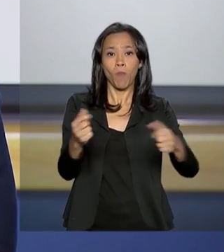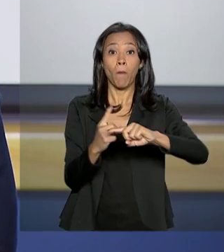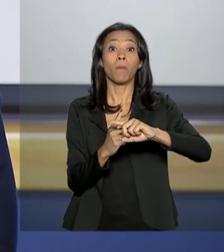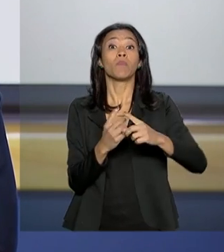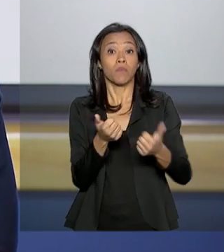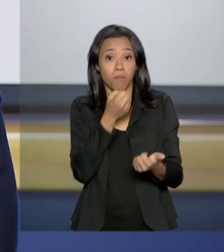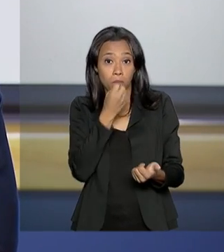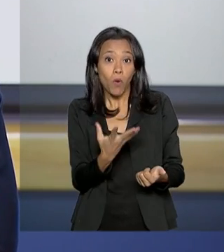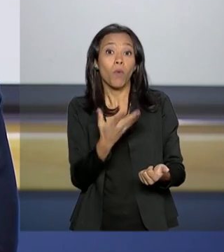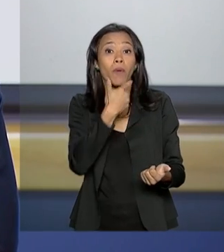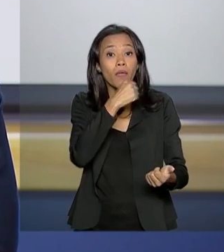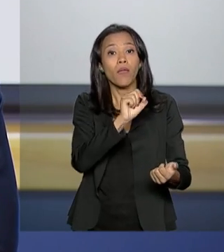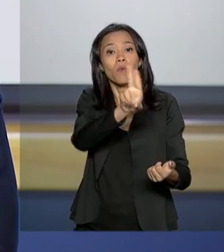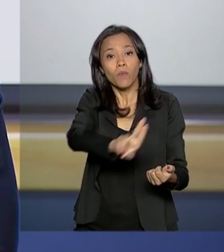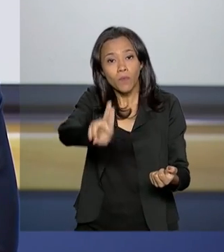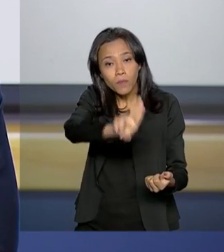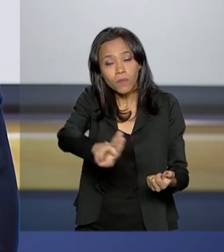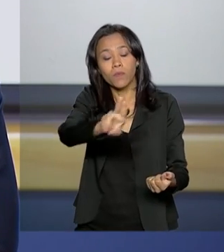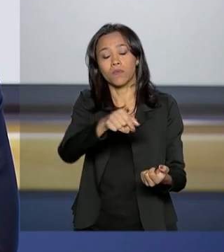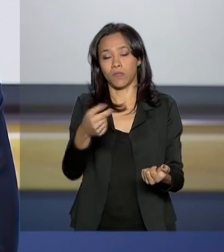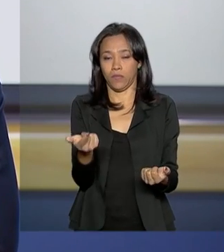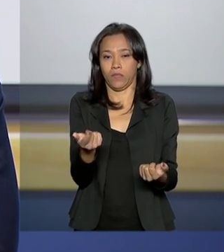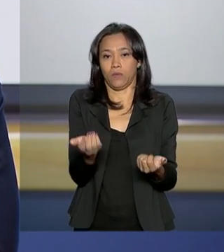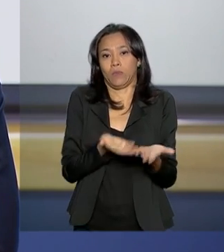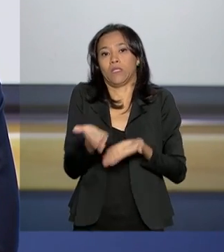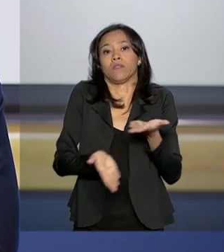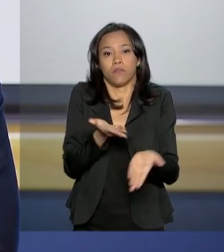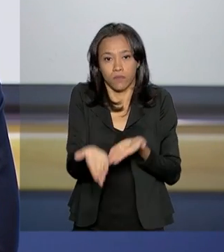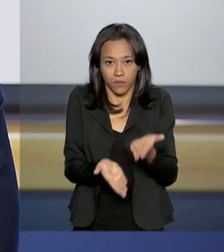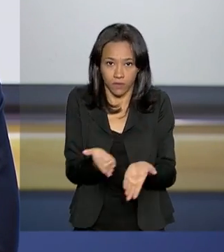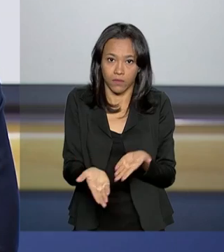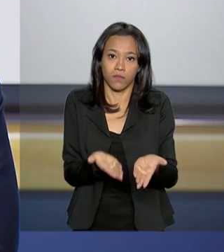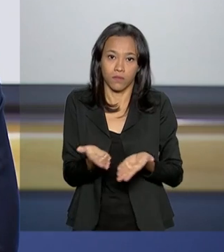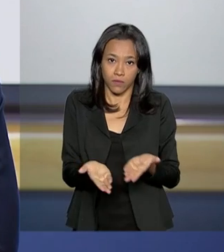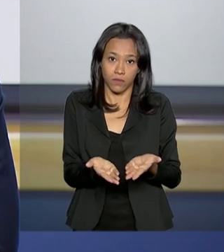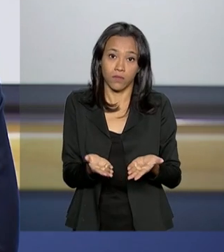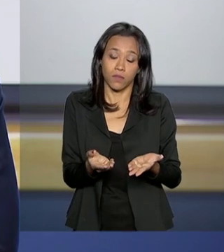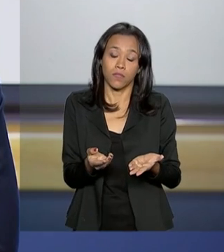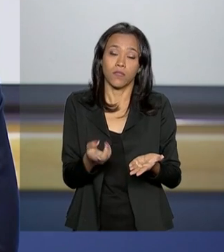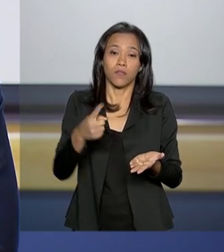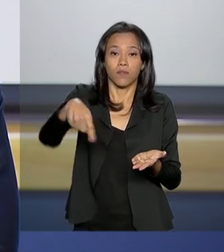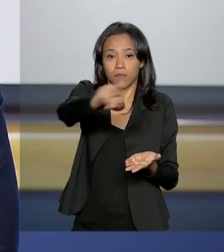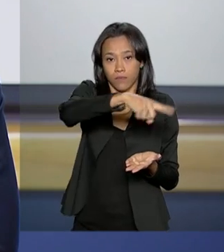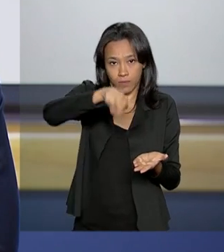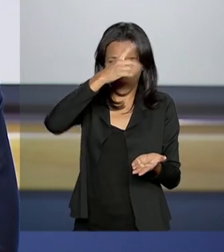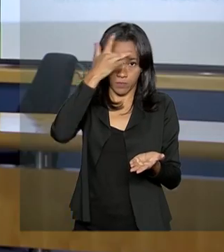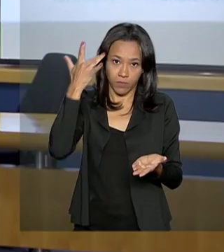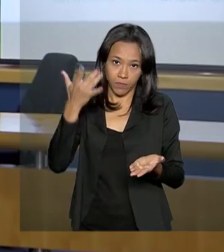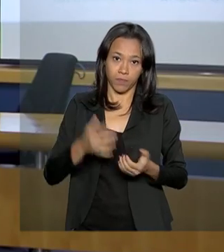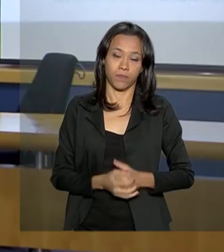de consumo, notadamente aquelas atinentes ao atendimento ao consumidor.